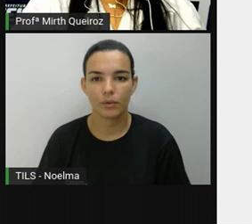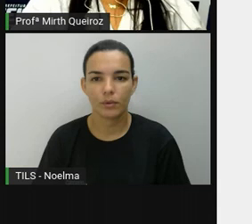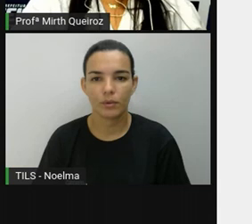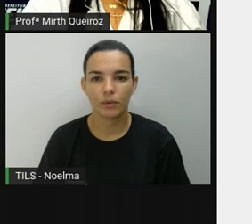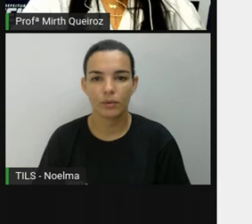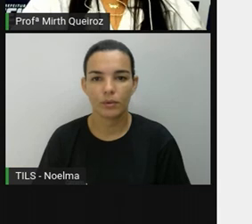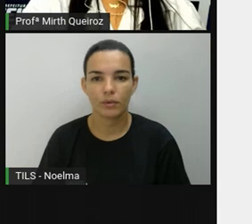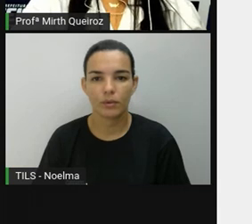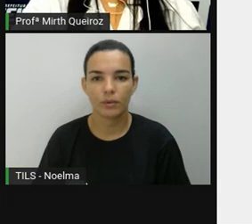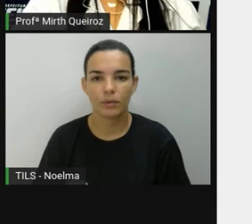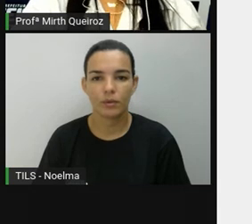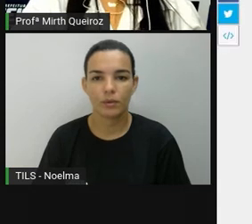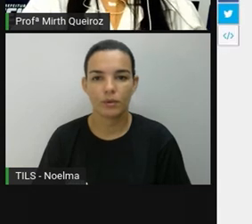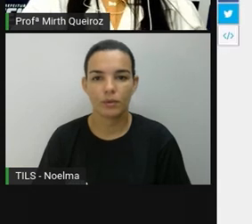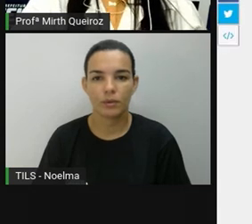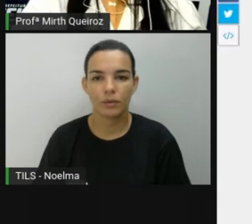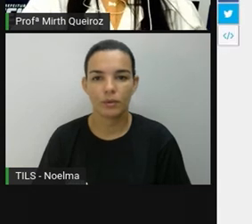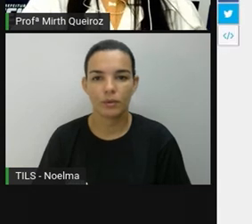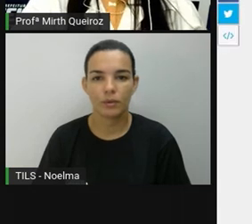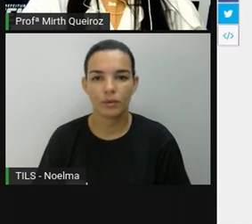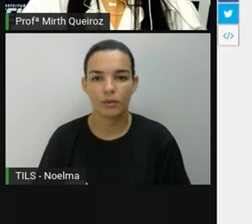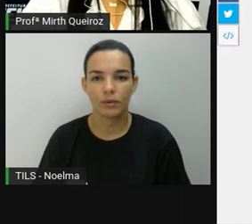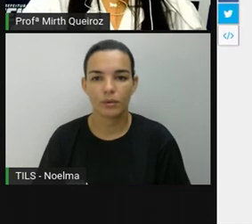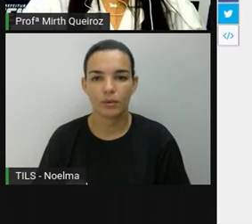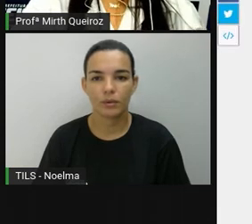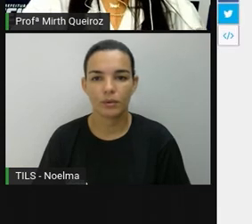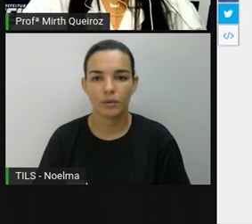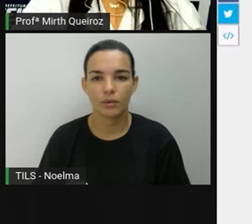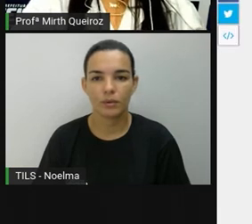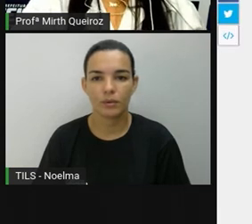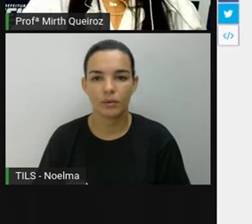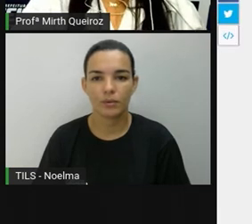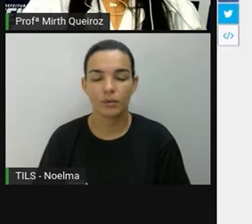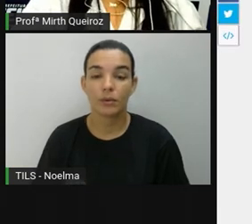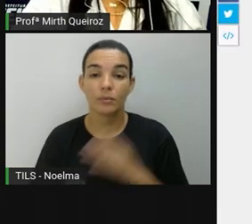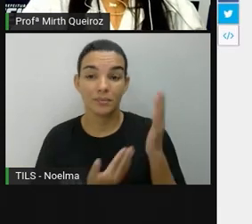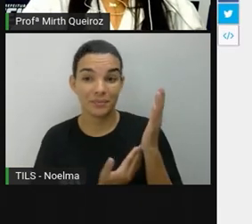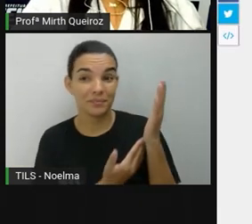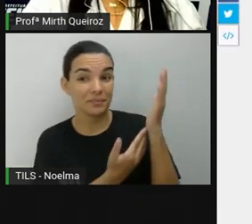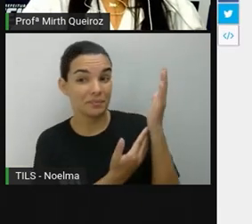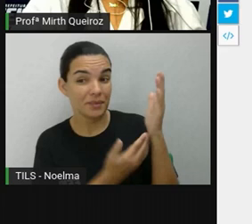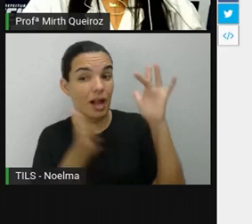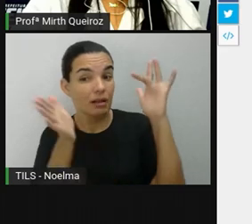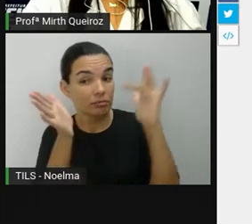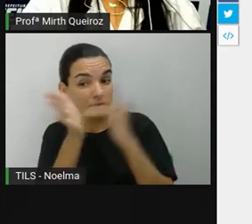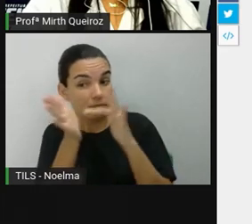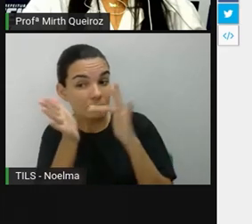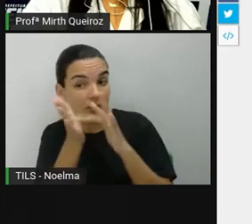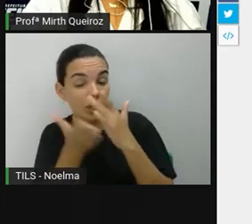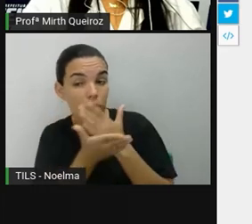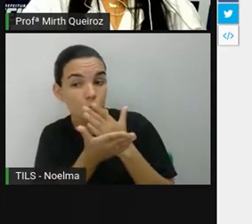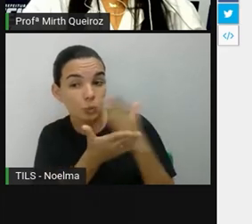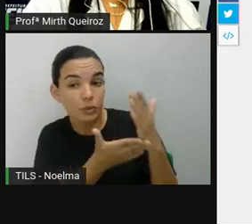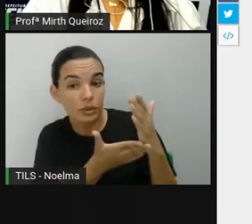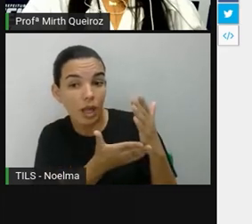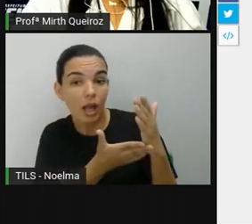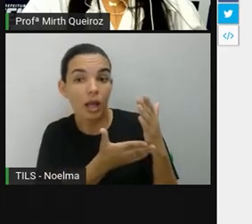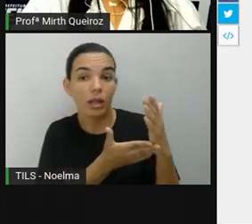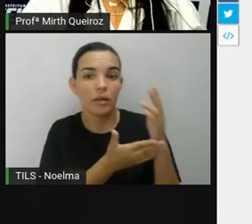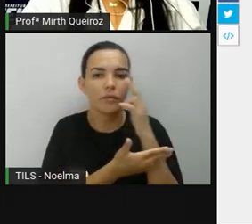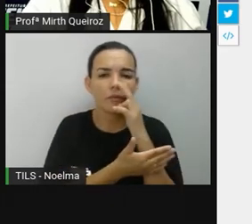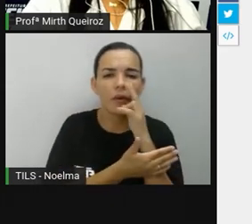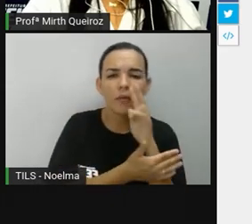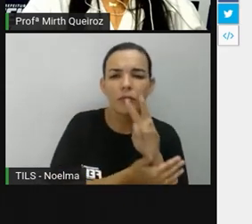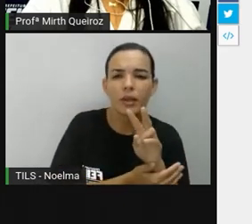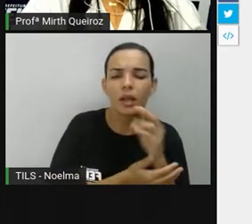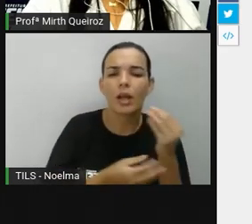esse aqui pode ser esse aqui vocês vão clicar aqui em começar e